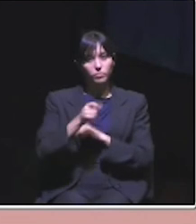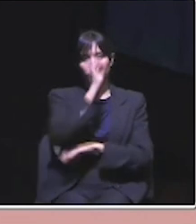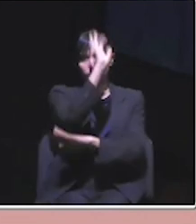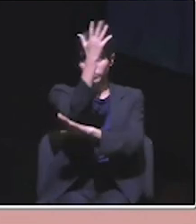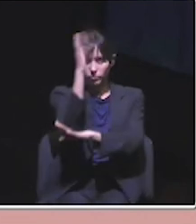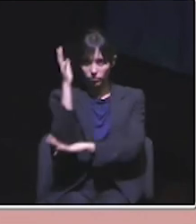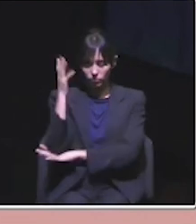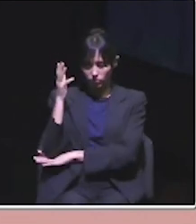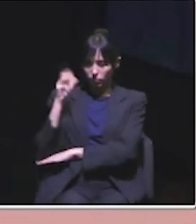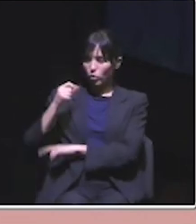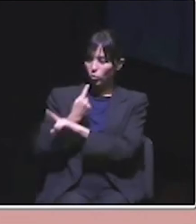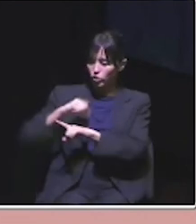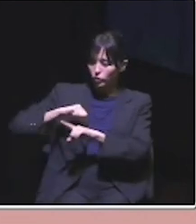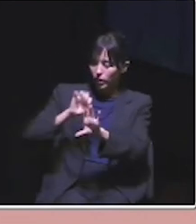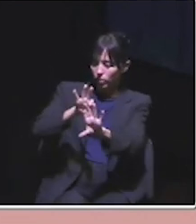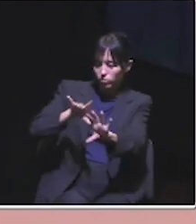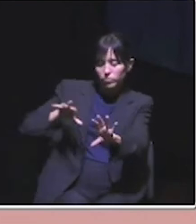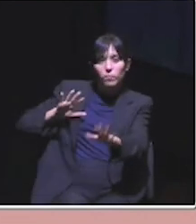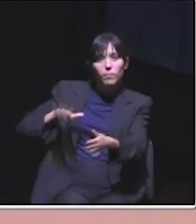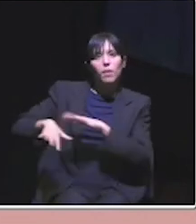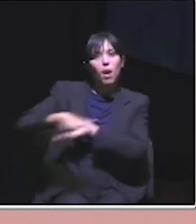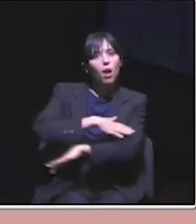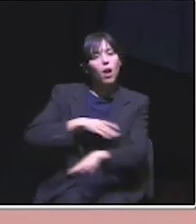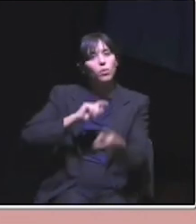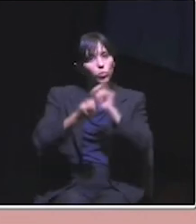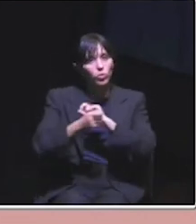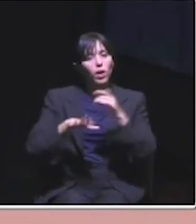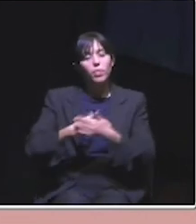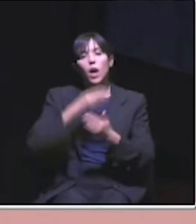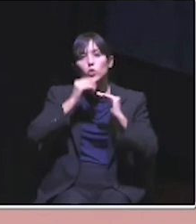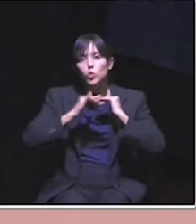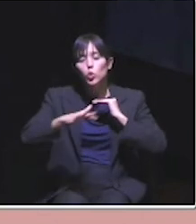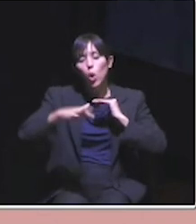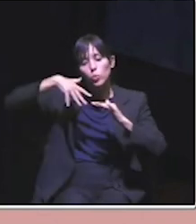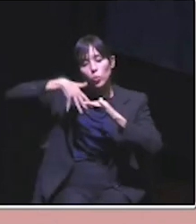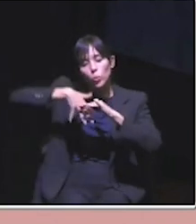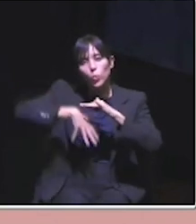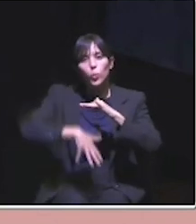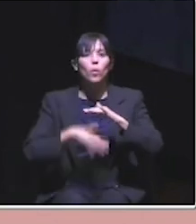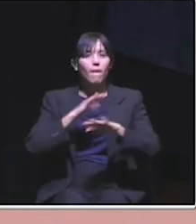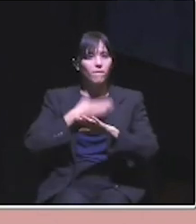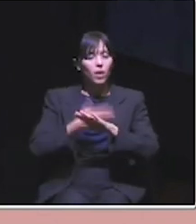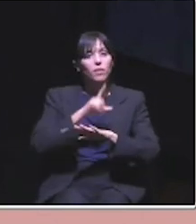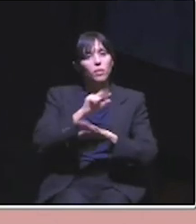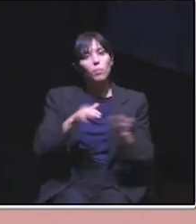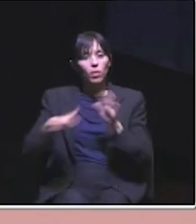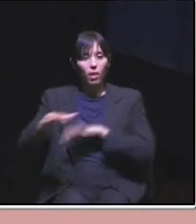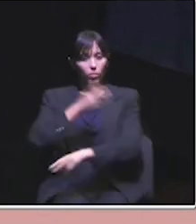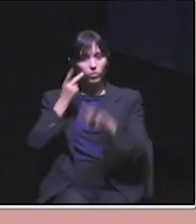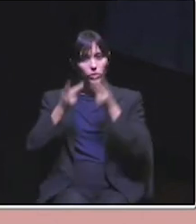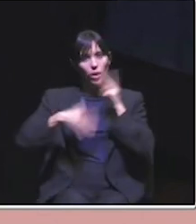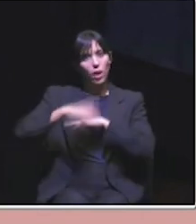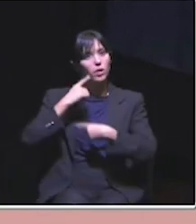árvores e de outra vegetação, com a reneutralização do espaço, incluindo o aumento do sol permeável, com o redesenho do espaço público para